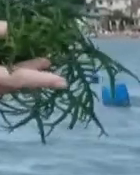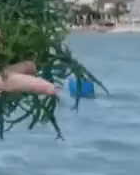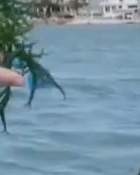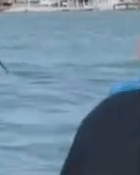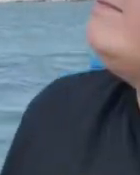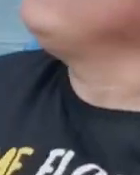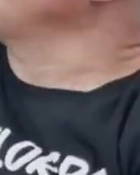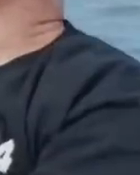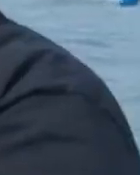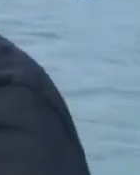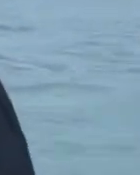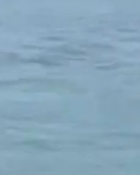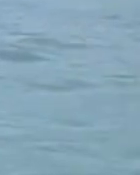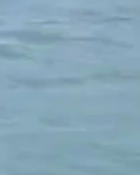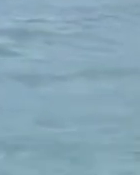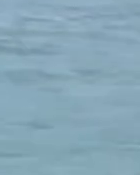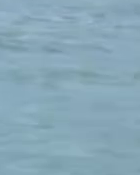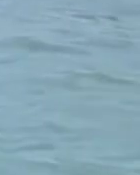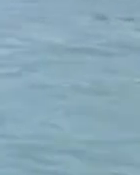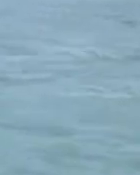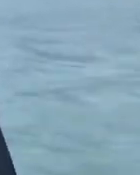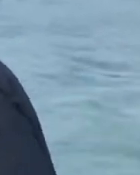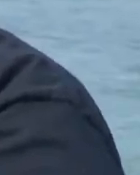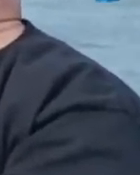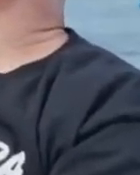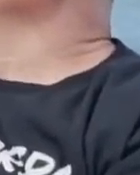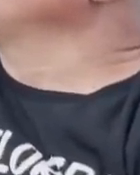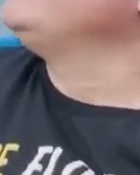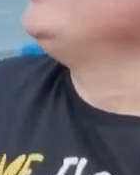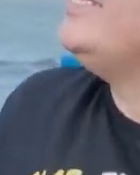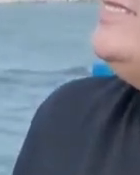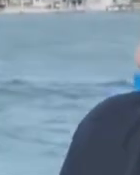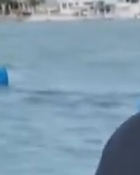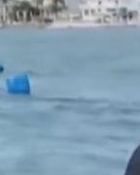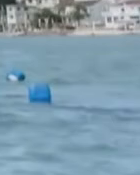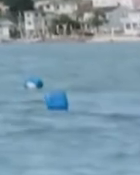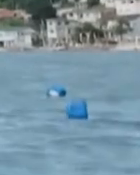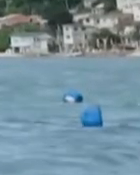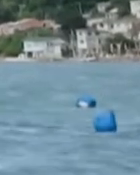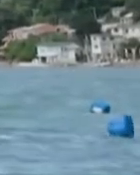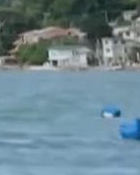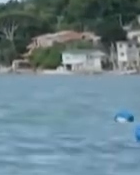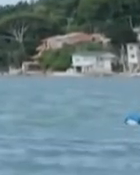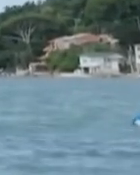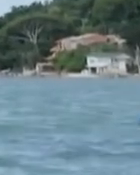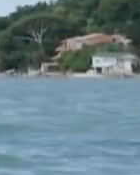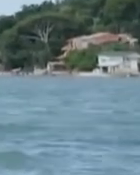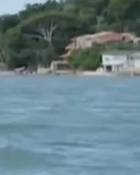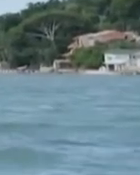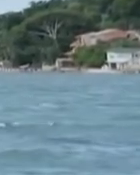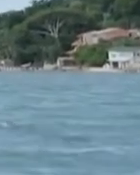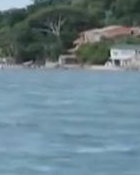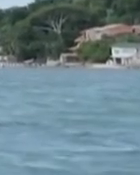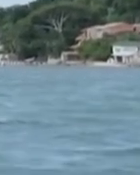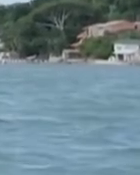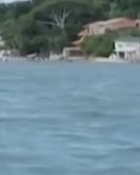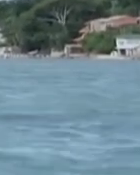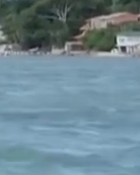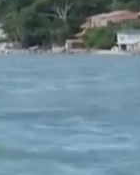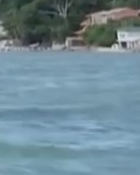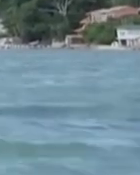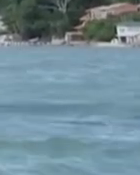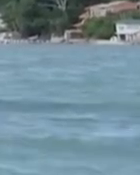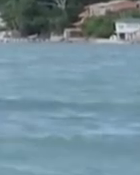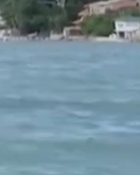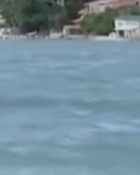filma aqui esse rapaz também nosso chefe de gabinete e nós levamos para a Assembleia o empenho que iremos a comissão economista junto com os outros deputados